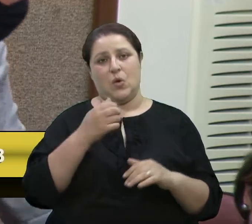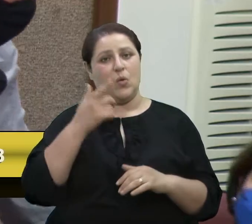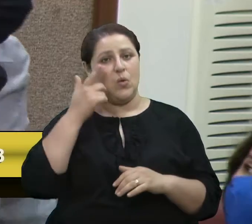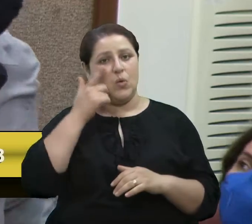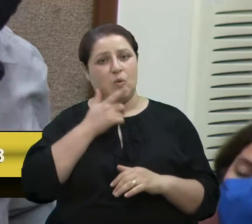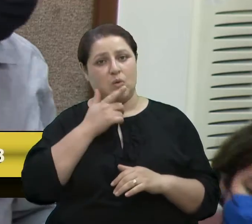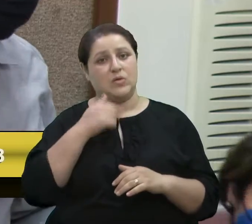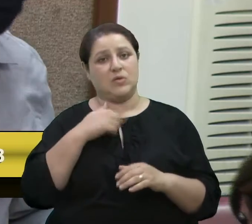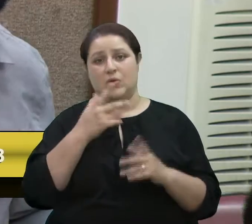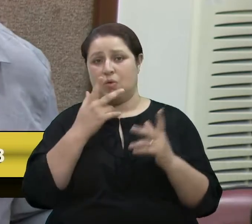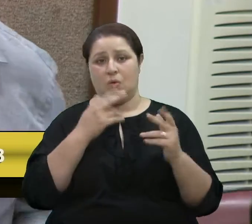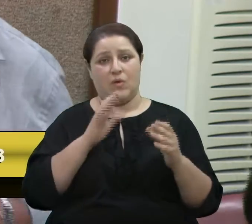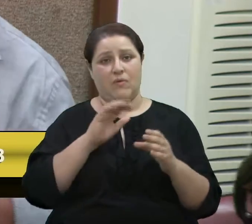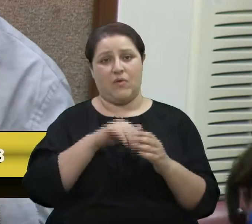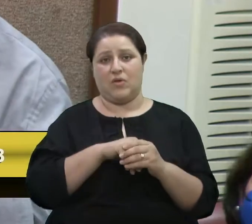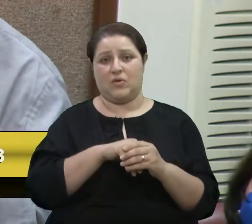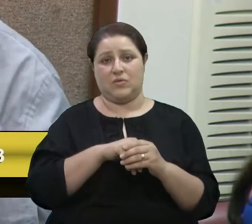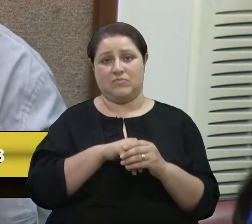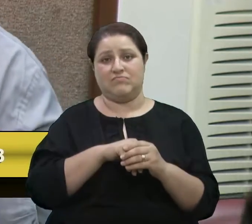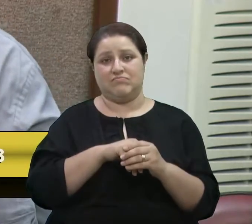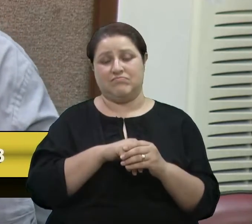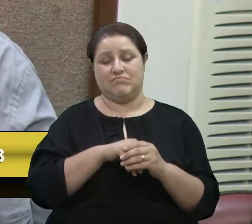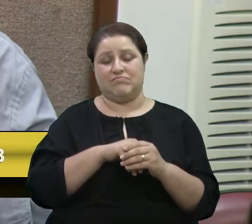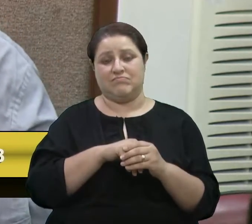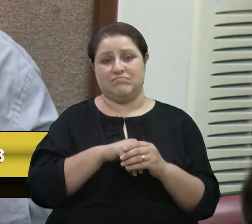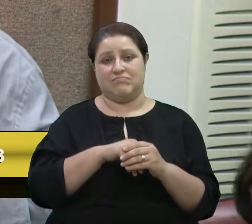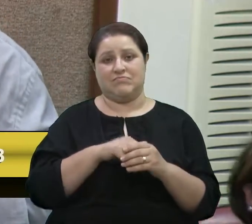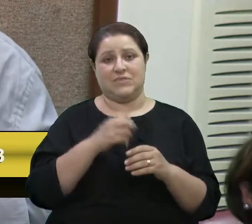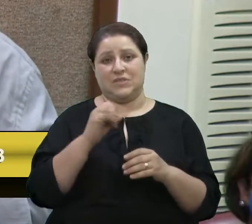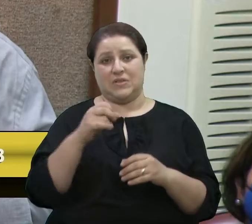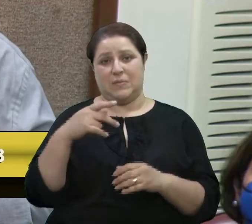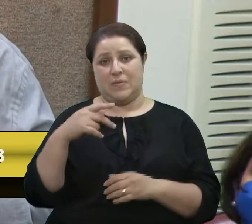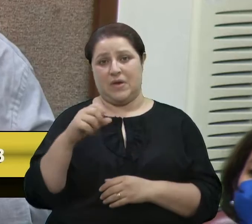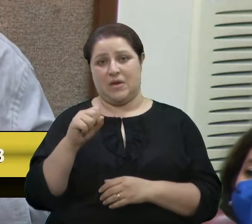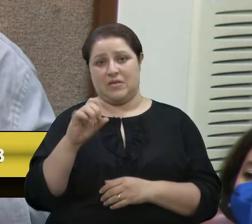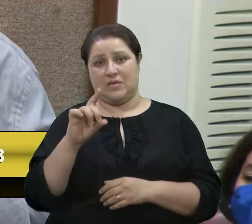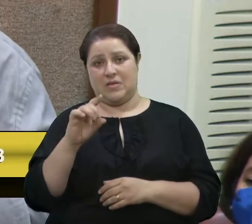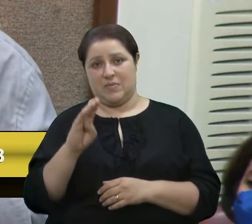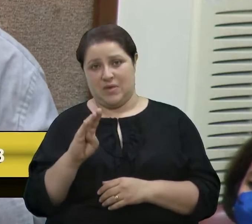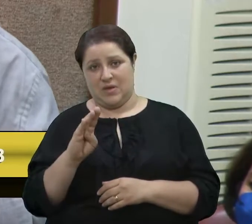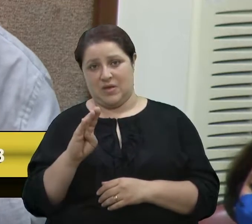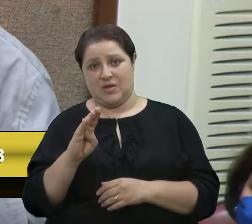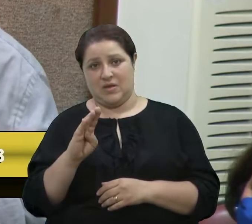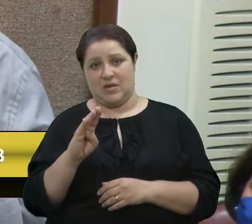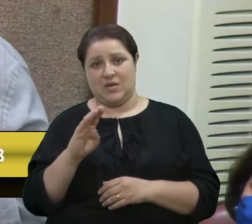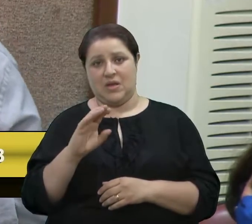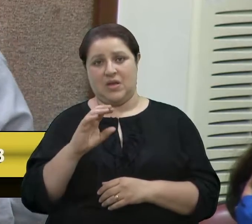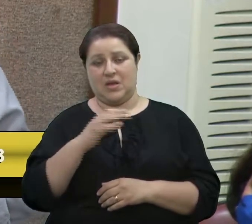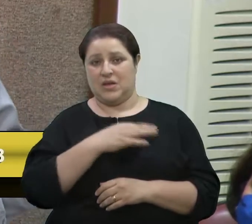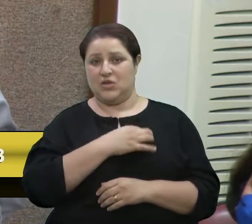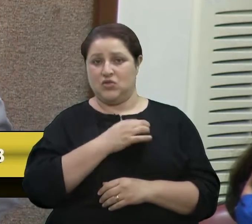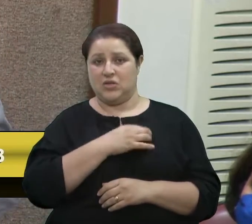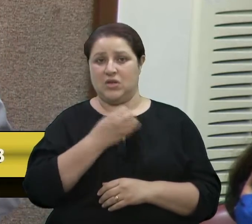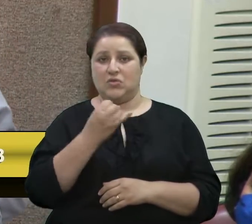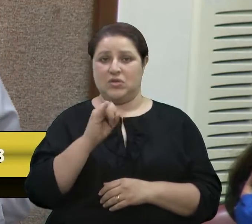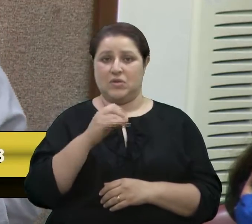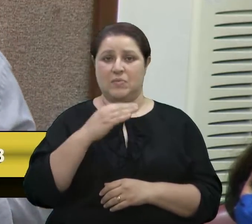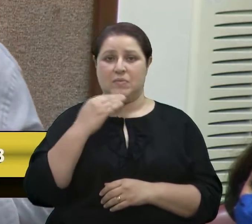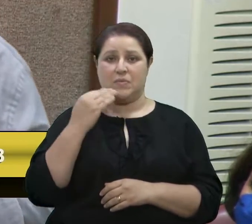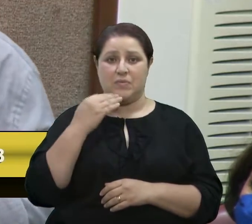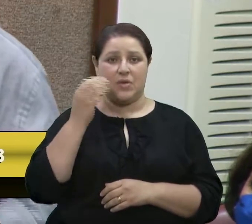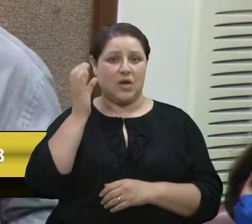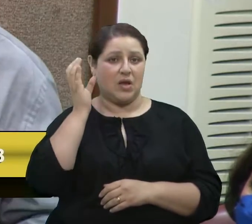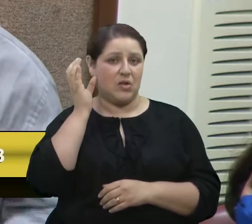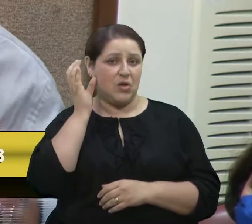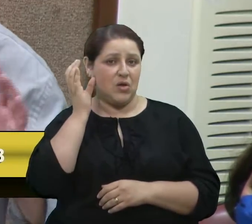estaria votando igual a vereadora Denise. Se fosse do PSDB, quando for um candidato do PSDB, ah, vai ser a Marisol, vai ser o Cadore, vai